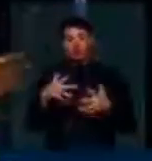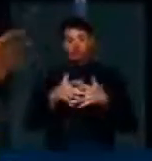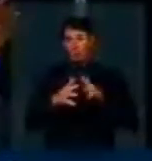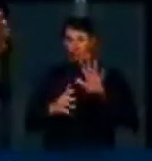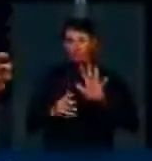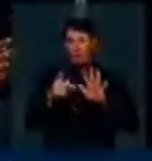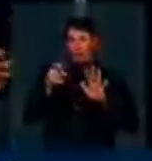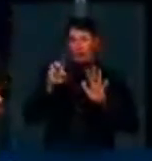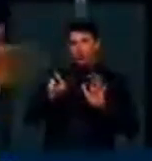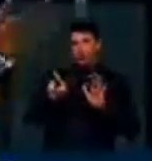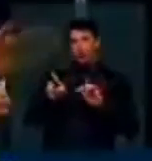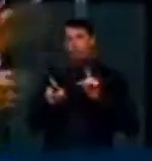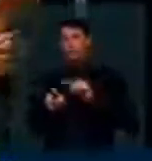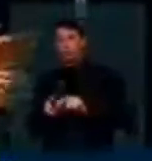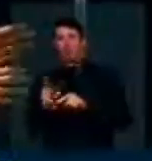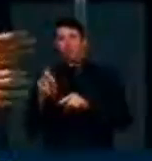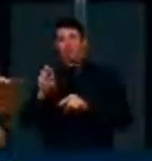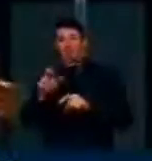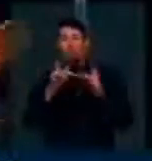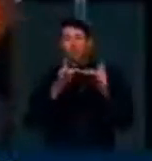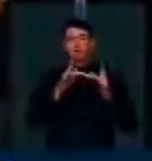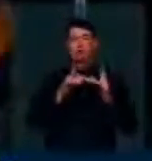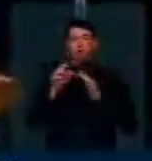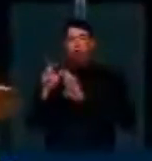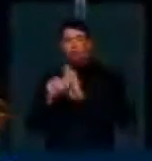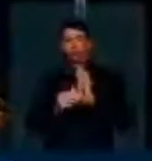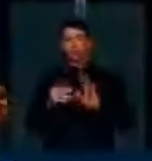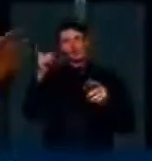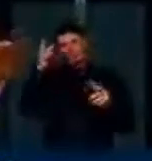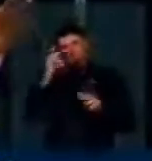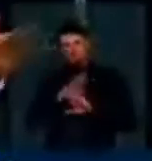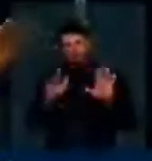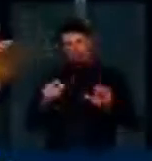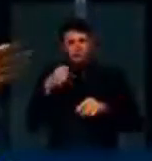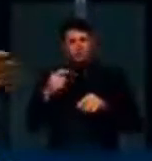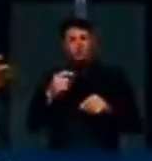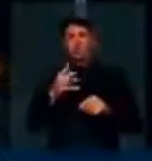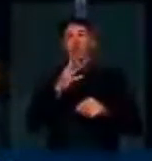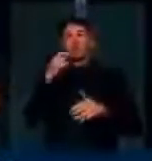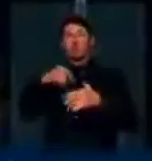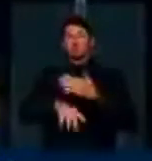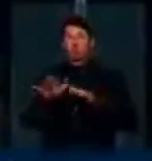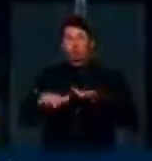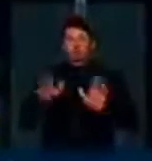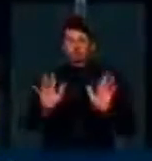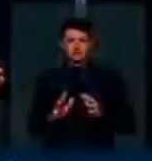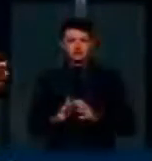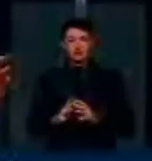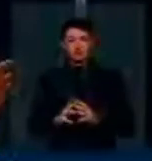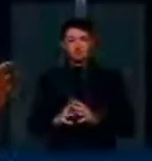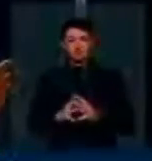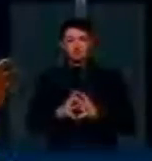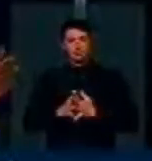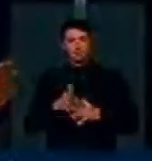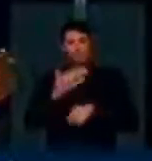provedor de conteúdo, do provedor de conexão, que é muito normal para quem não está familiarizado a vezes com o tema. Então, na